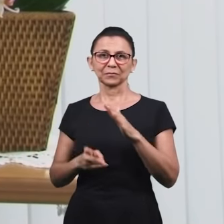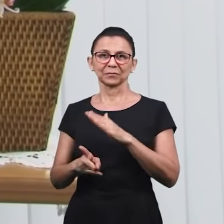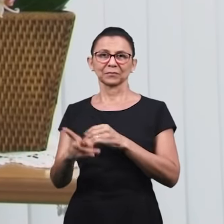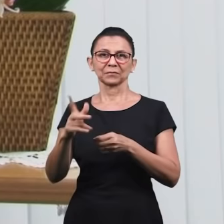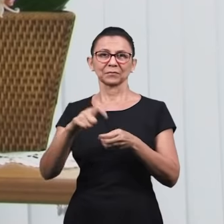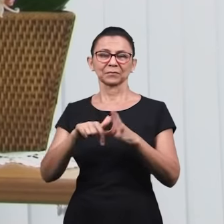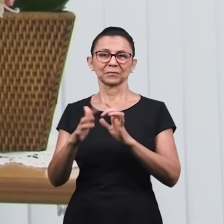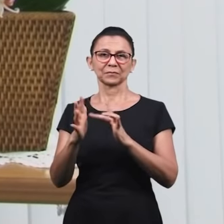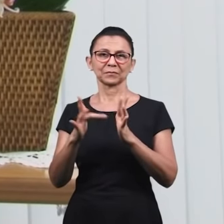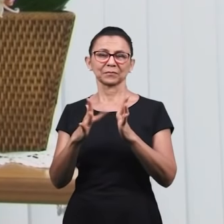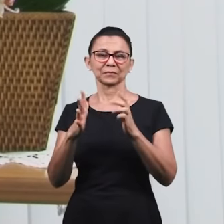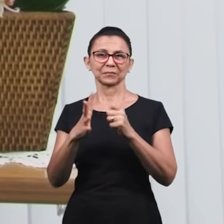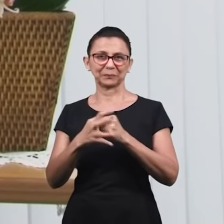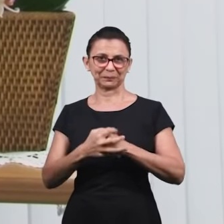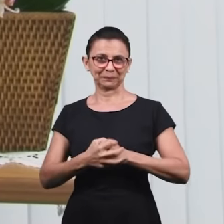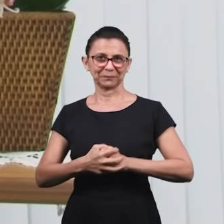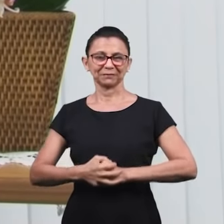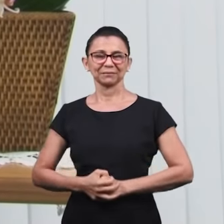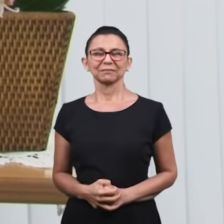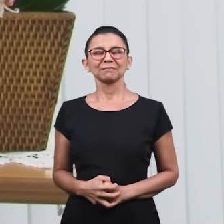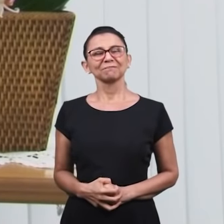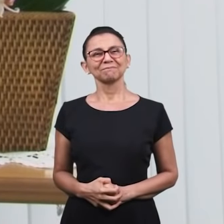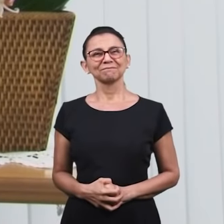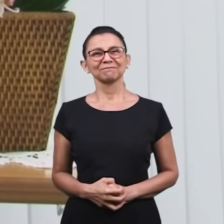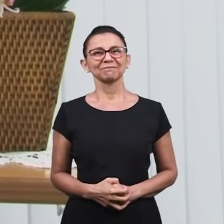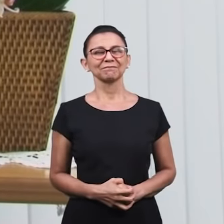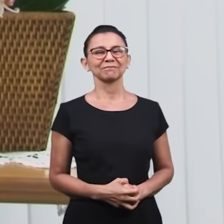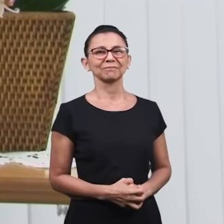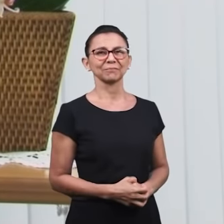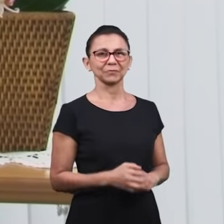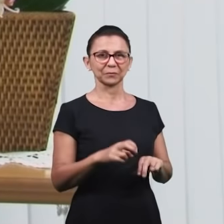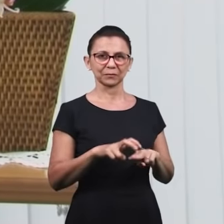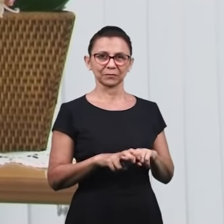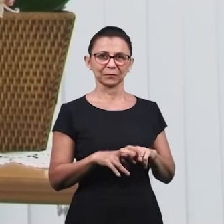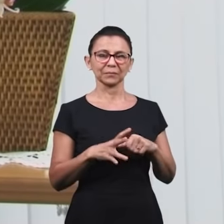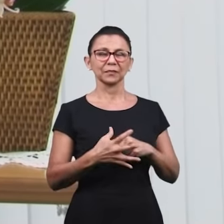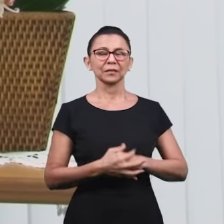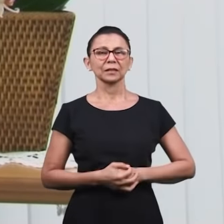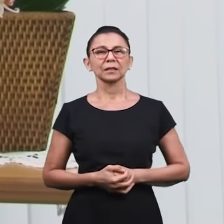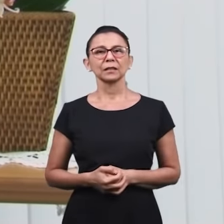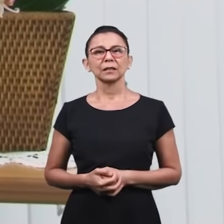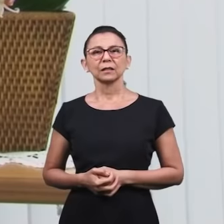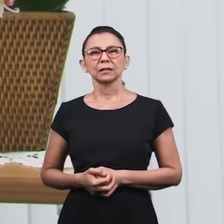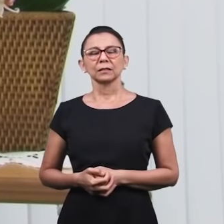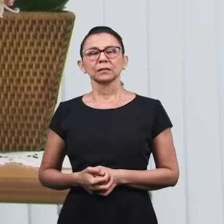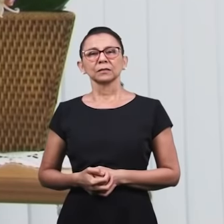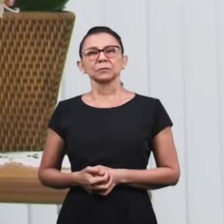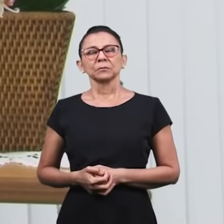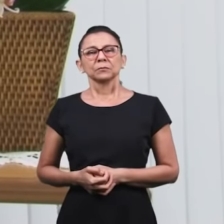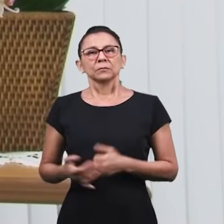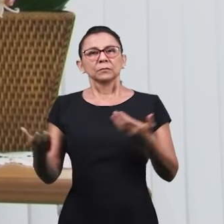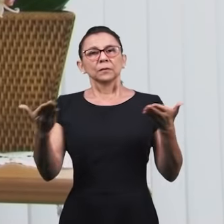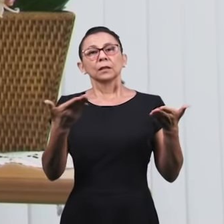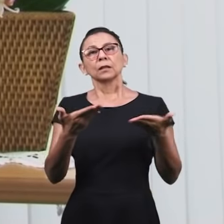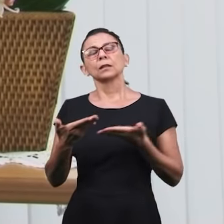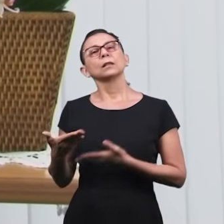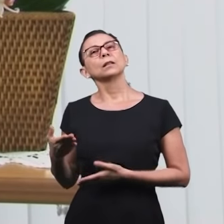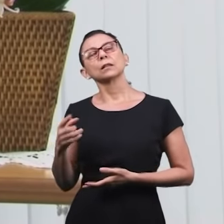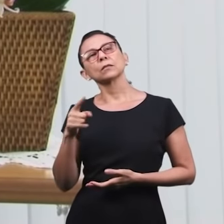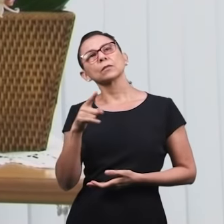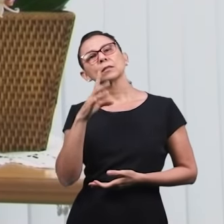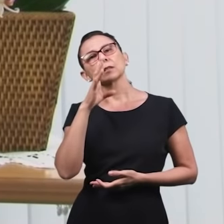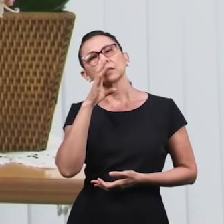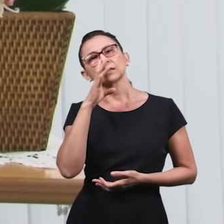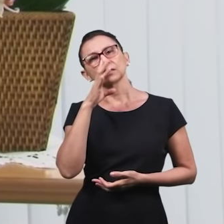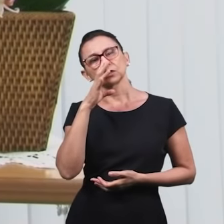até a volta do Senhor Jesus. Amém. Queridos, podemos assentar. Nós queremos ainda convidar a você que